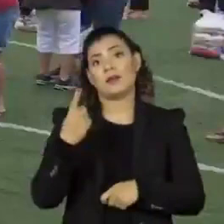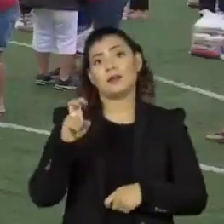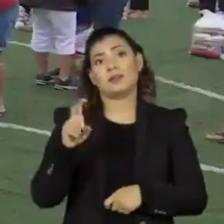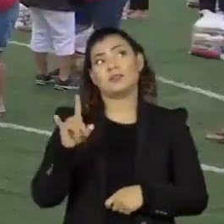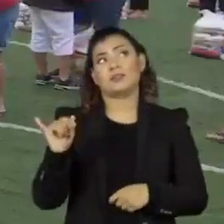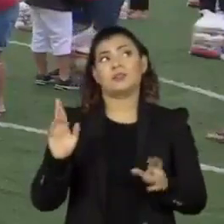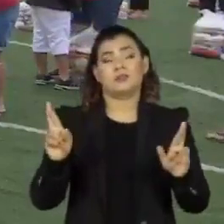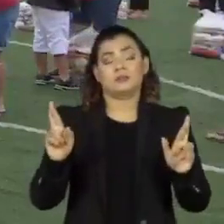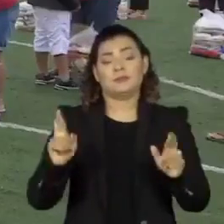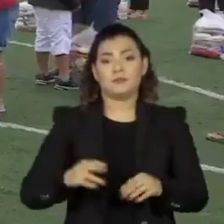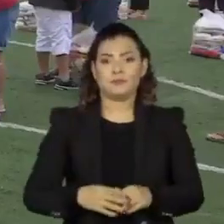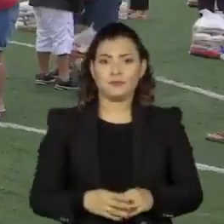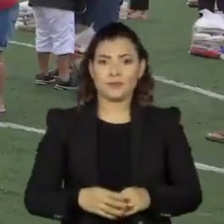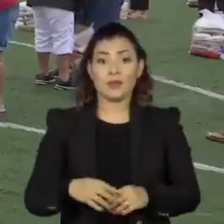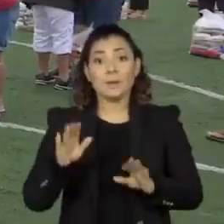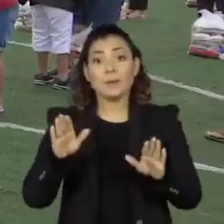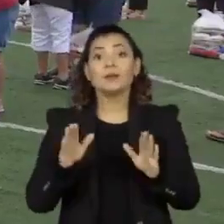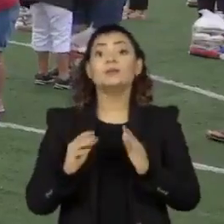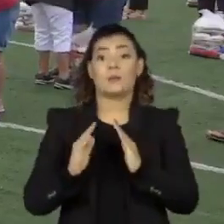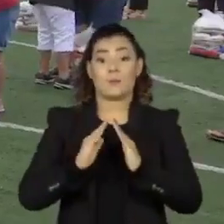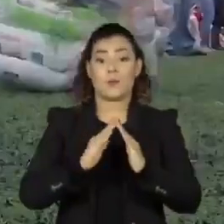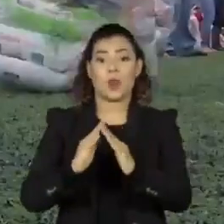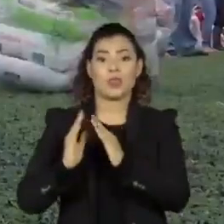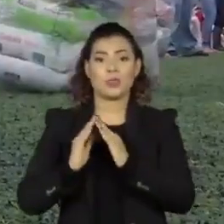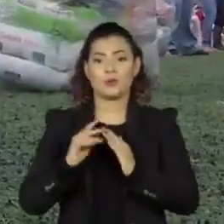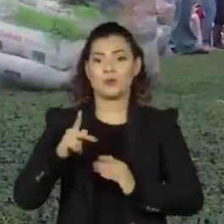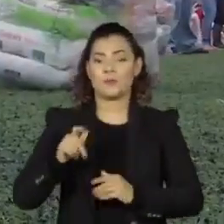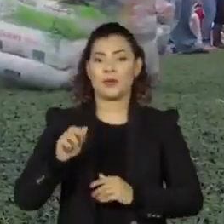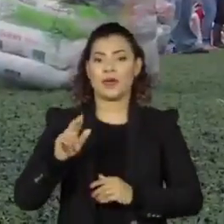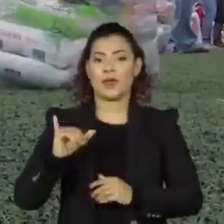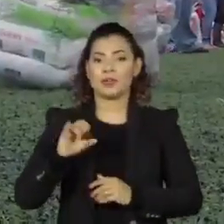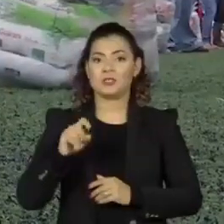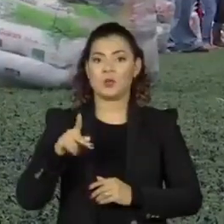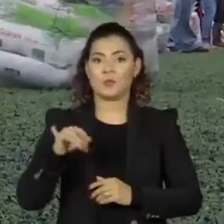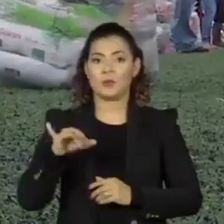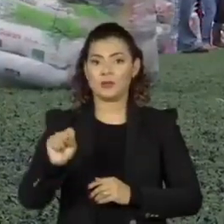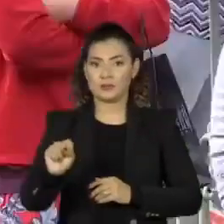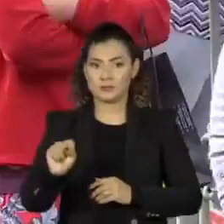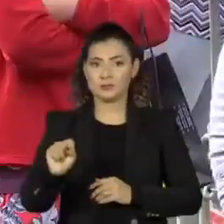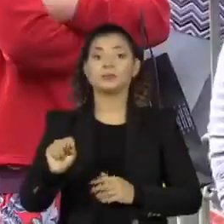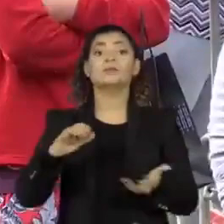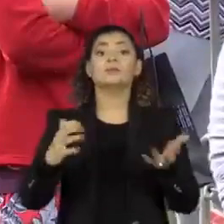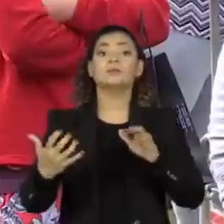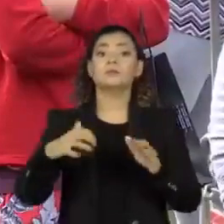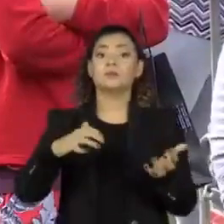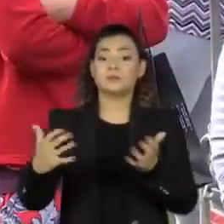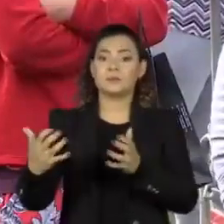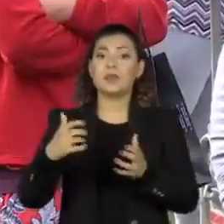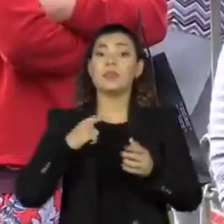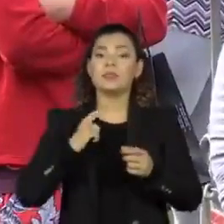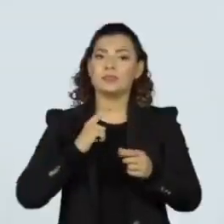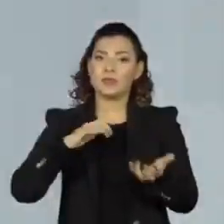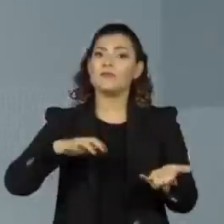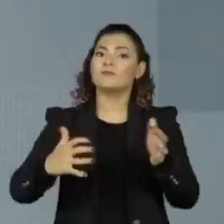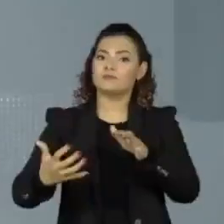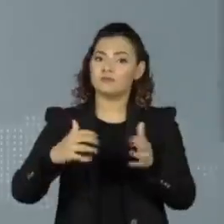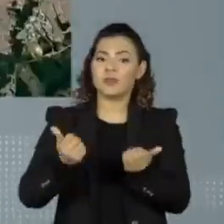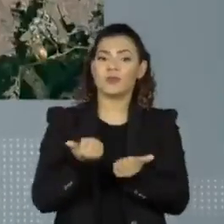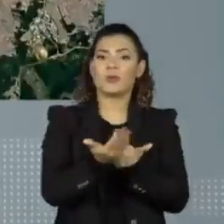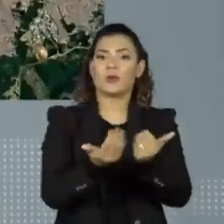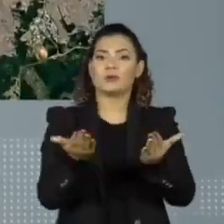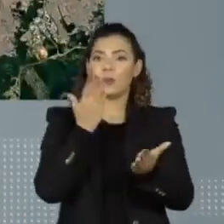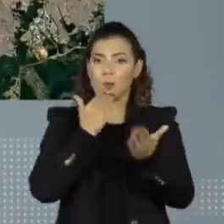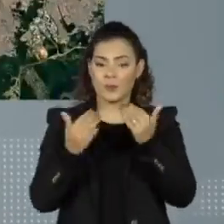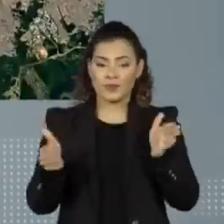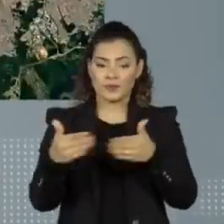aí. Logo cedo, moradores de Paraisópolis, na Zona Sul da capital paulista, receberam a doação de alimentos. Além